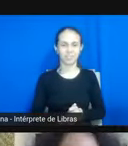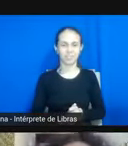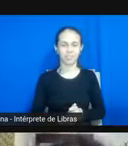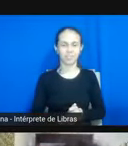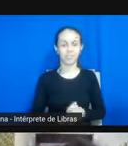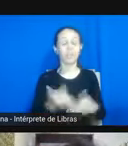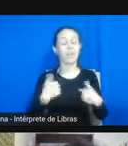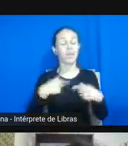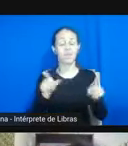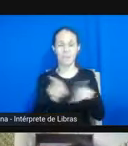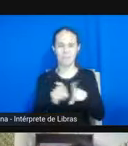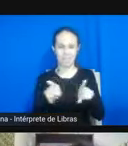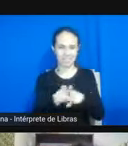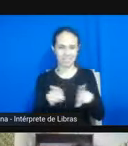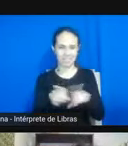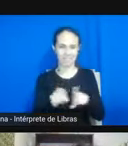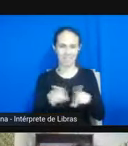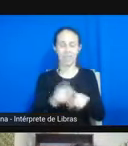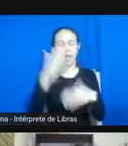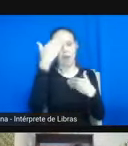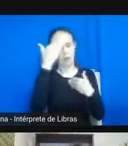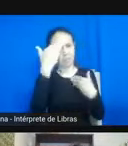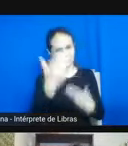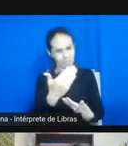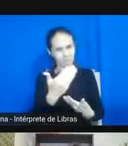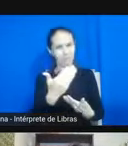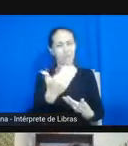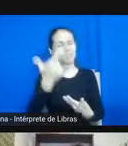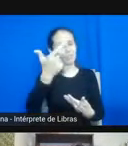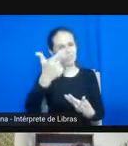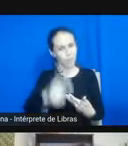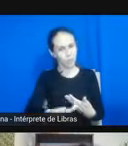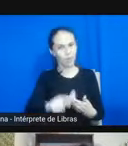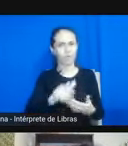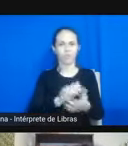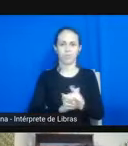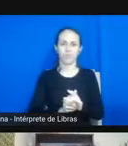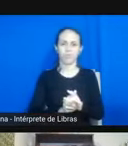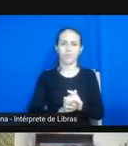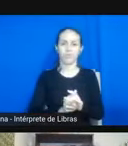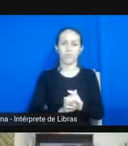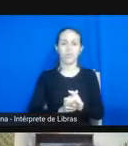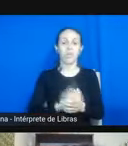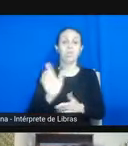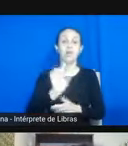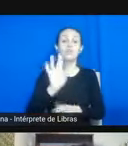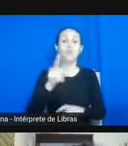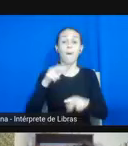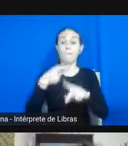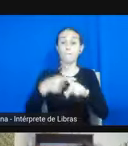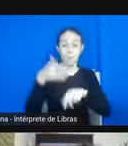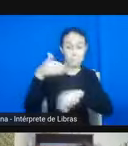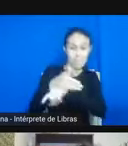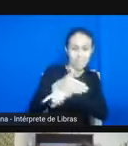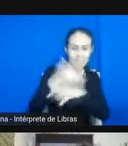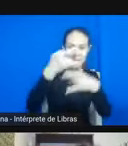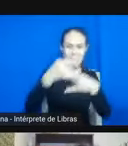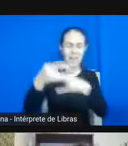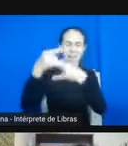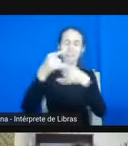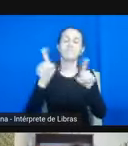bom eu também de fato agradeço de novo não só por estar aqui mas pelo livro né